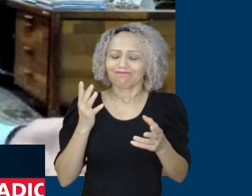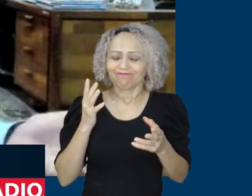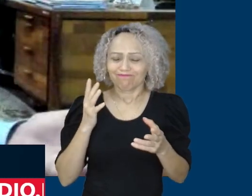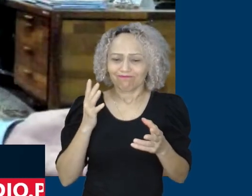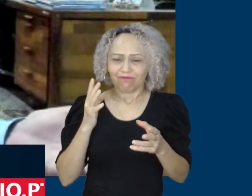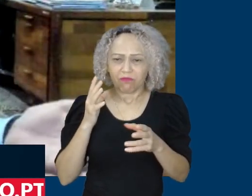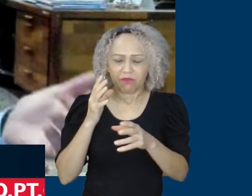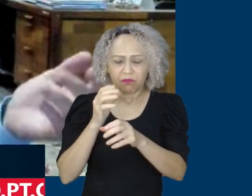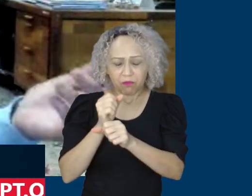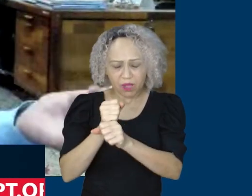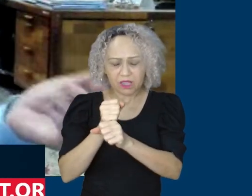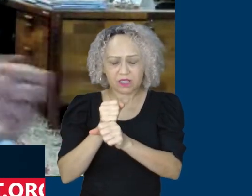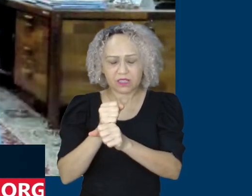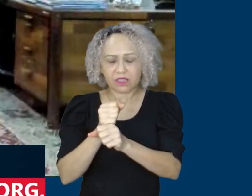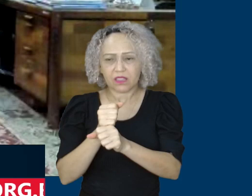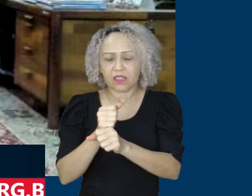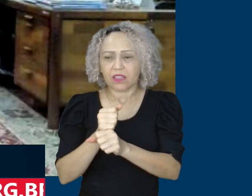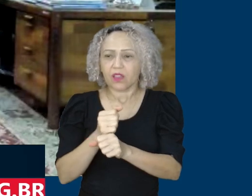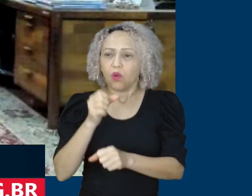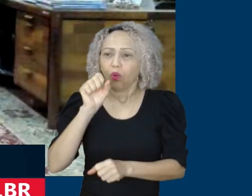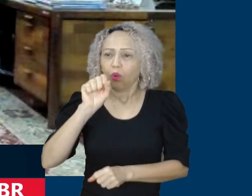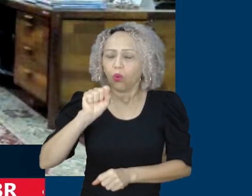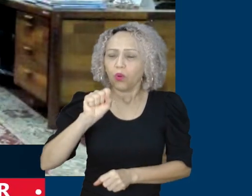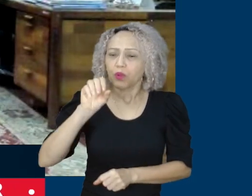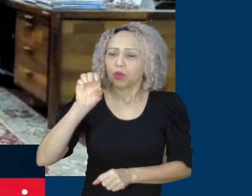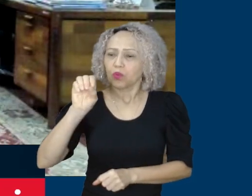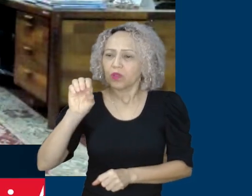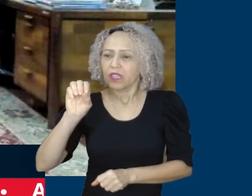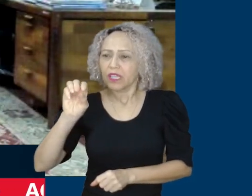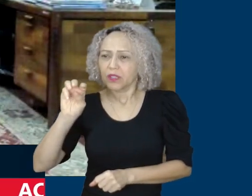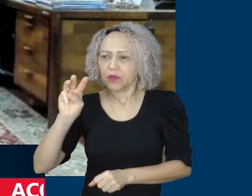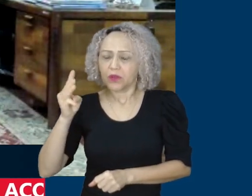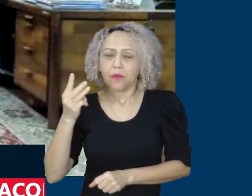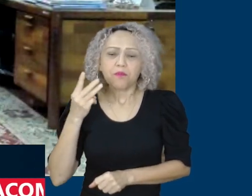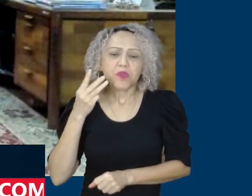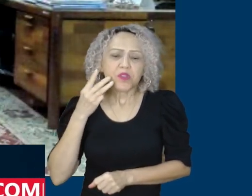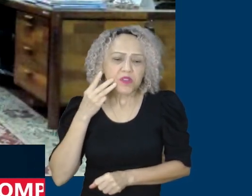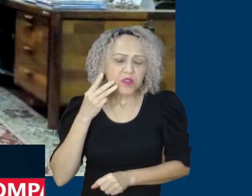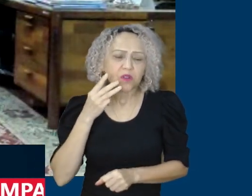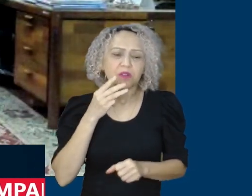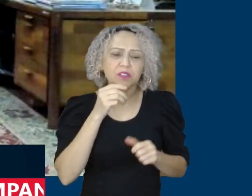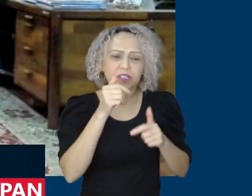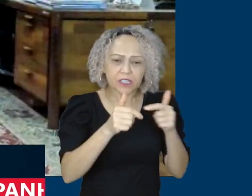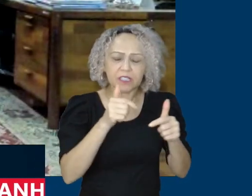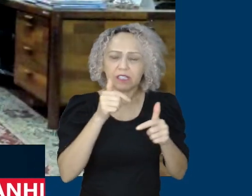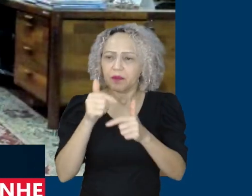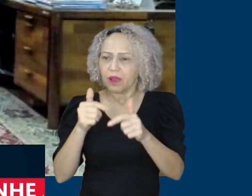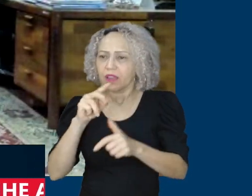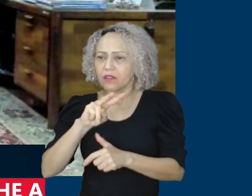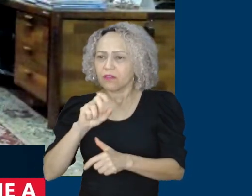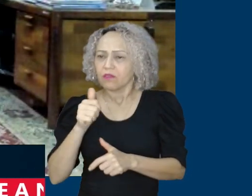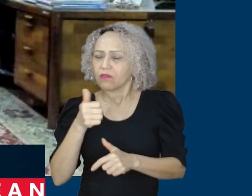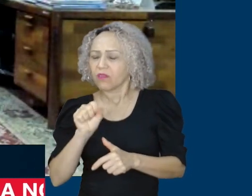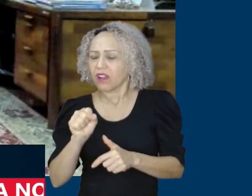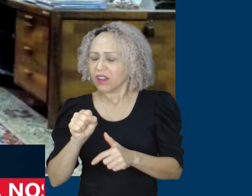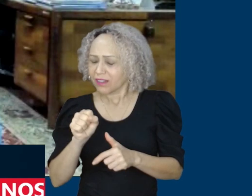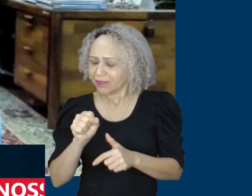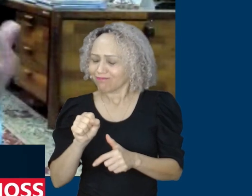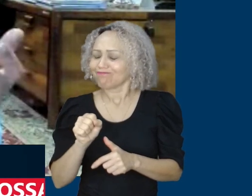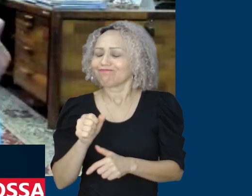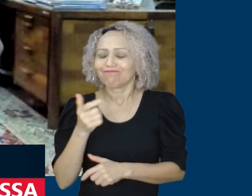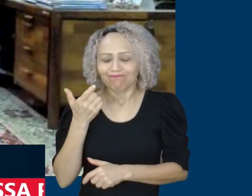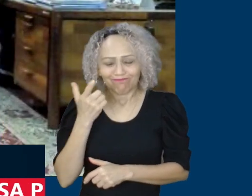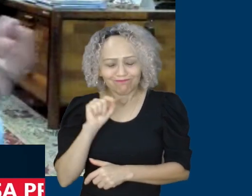aqui que nós geramos, nós ultrapassamos a casa dos 43 milhões, de 43 milhões, vírgula, alguma coisinha.